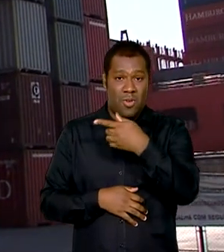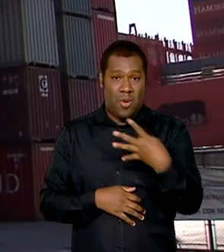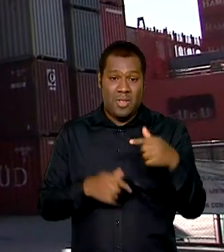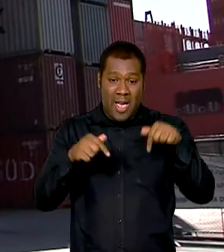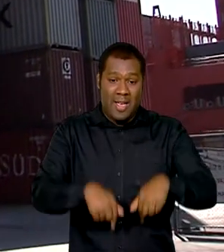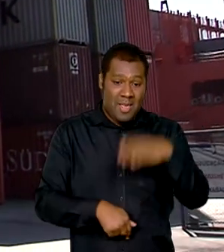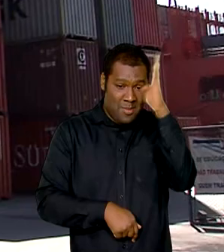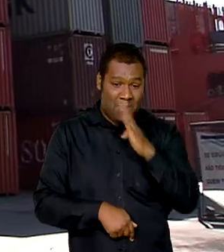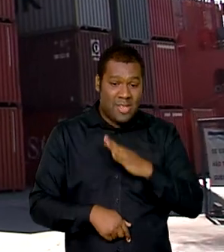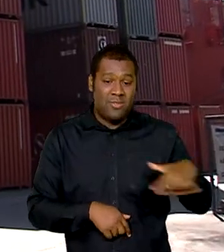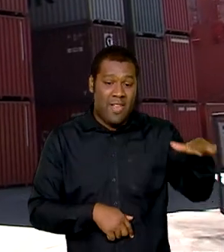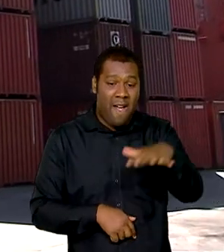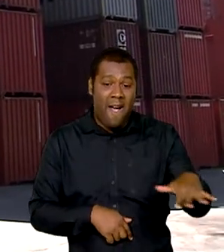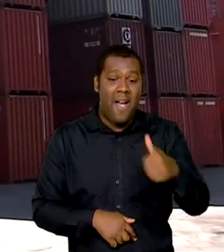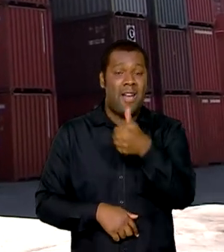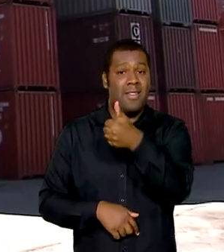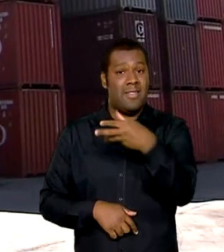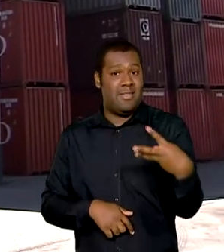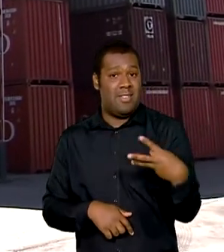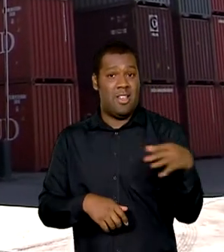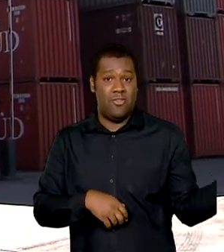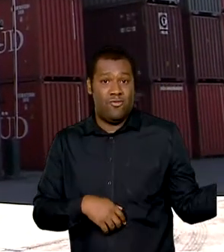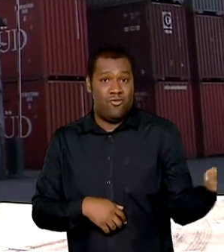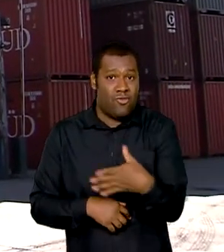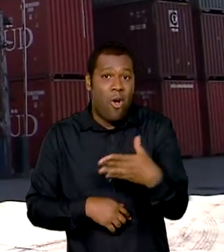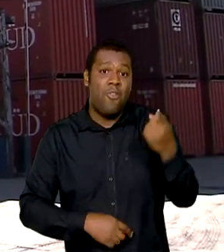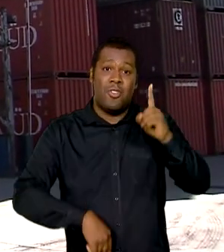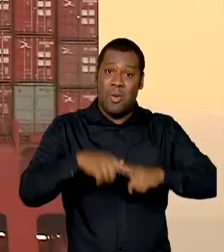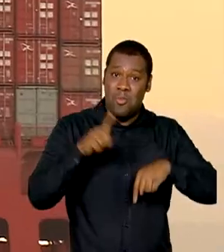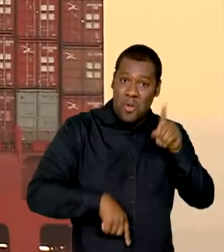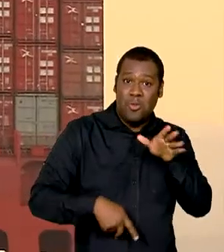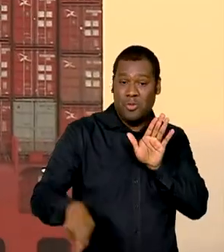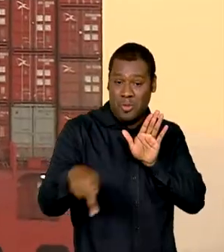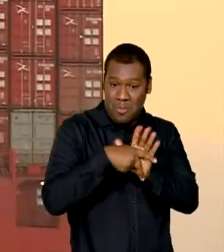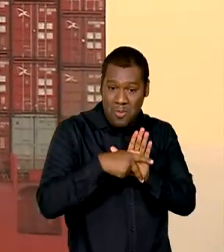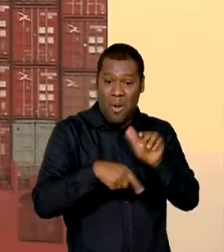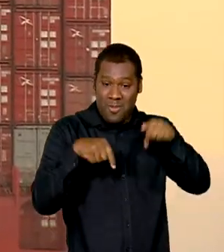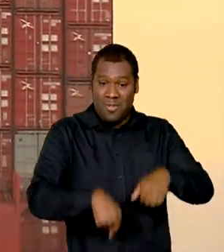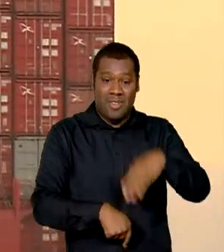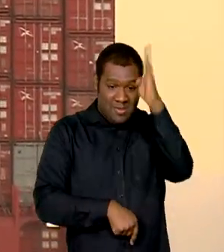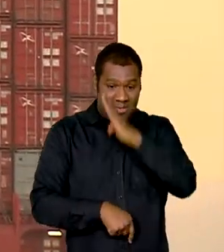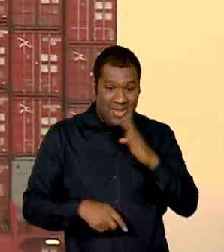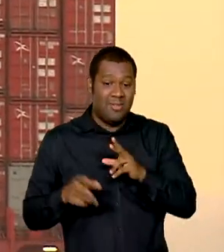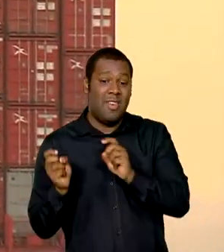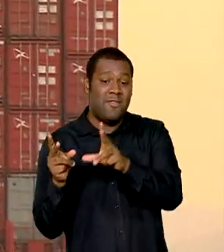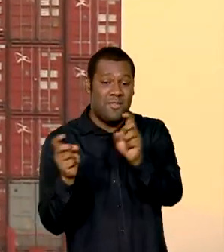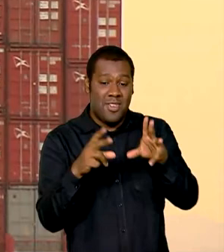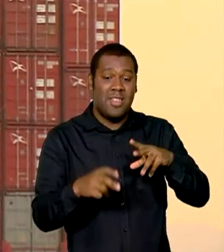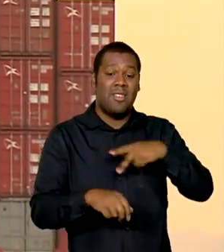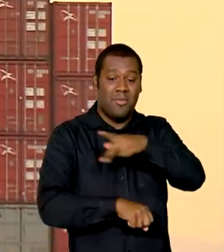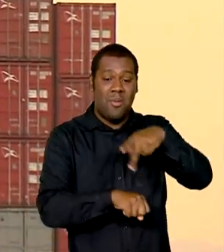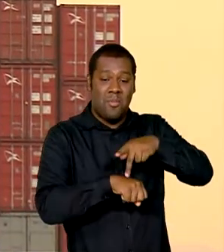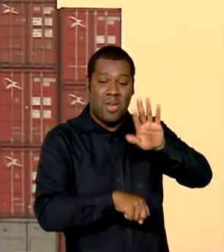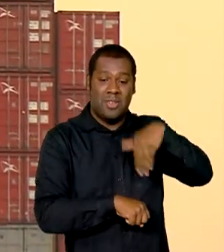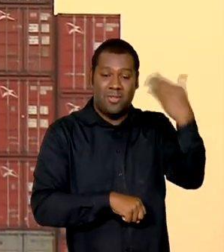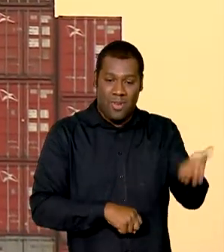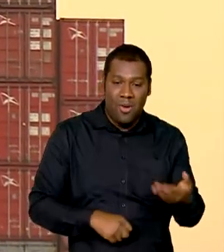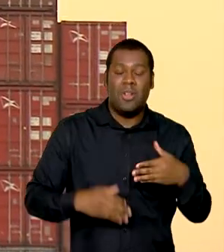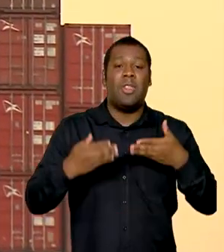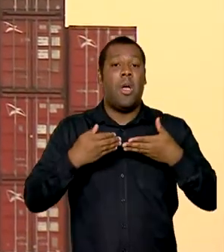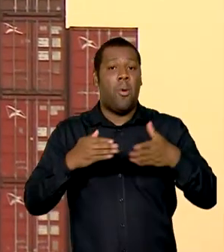novos mercados abertos para produtos made in Brasil. Desde o início de 2023, já são